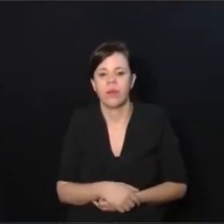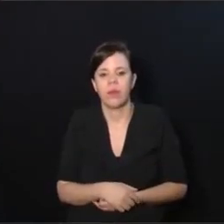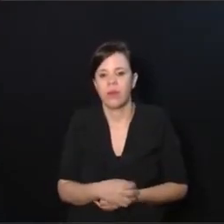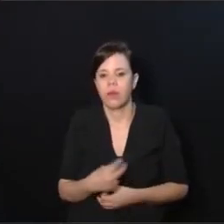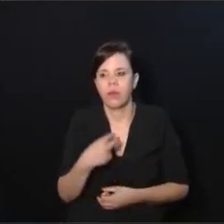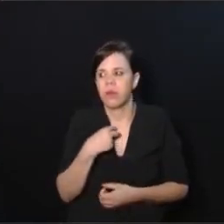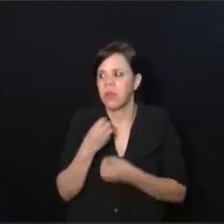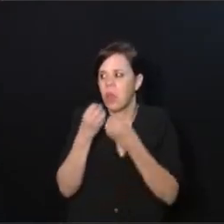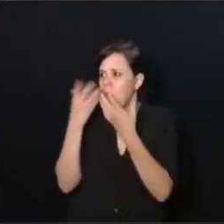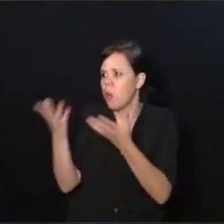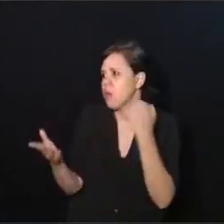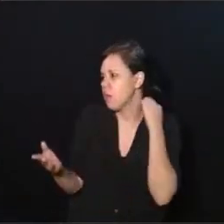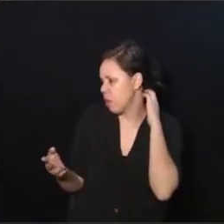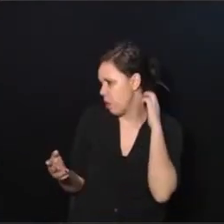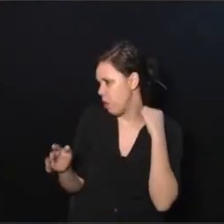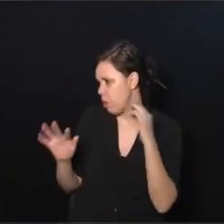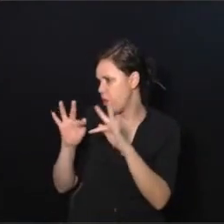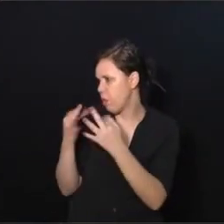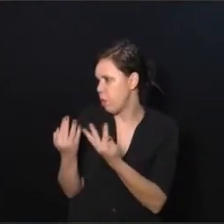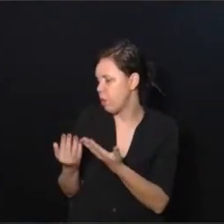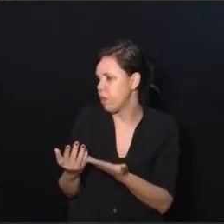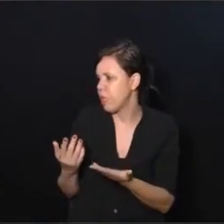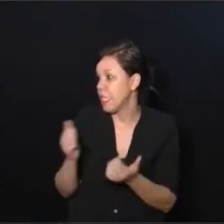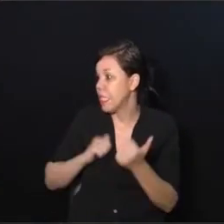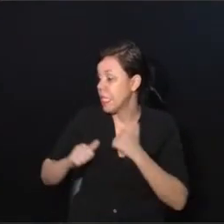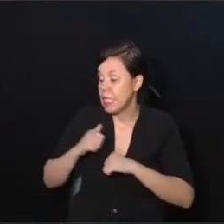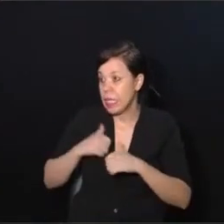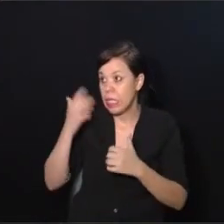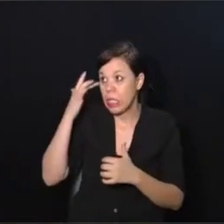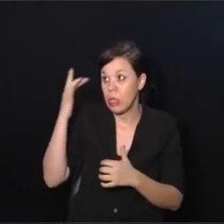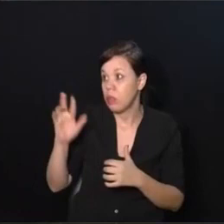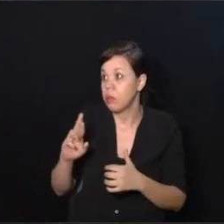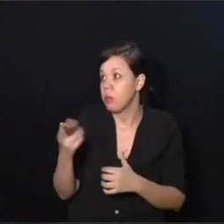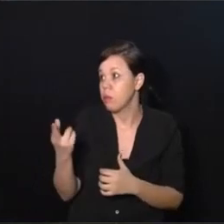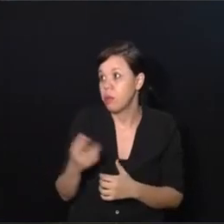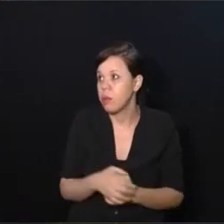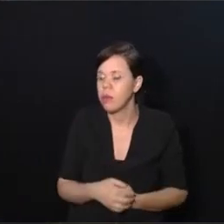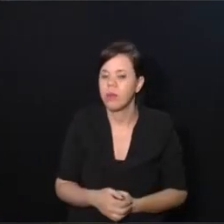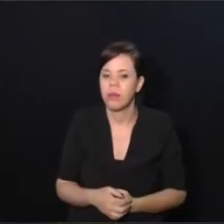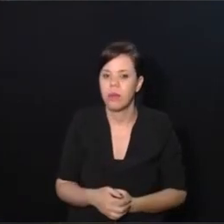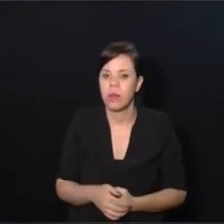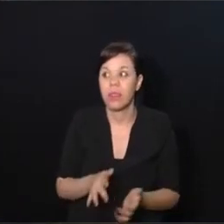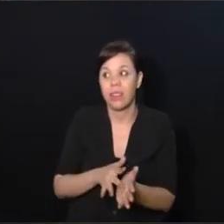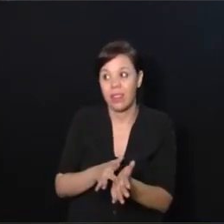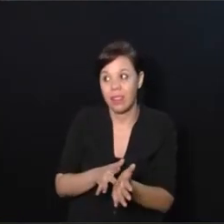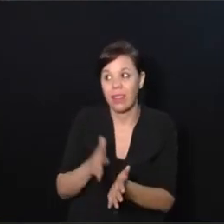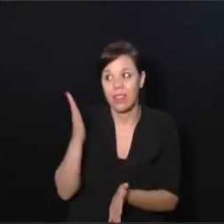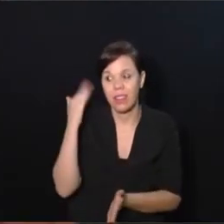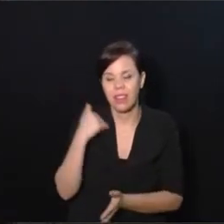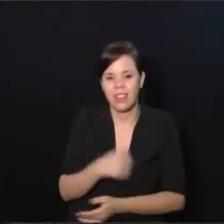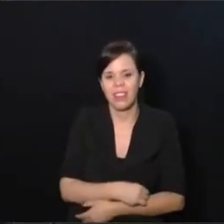contar para os pais que a gente está em pânico porque a gente não sabe resolver. A gente tem que fingir que sabe.